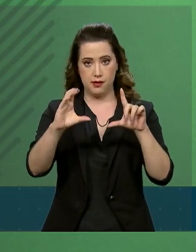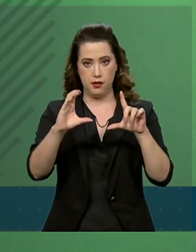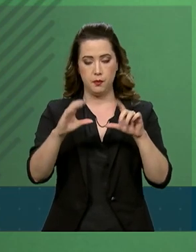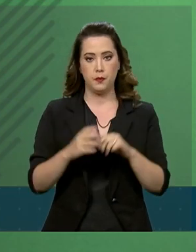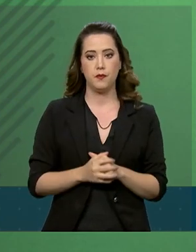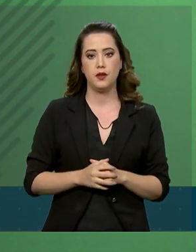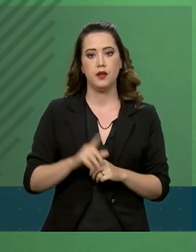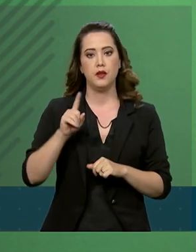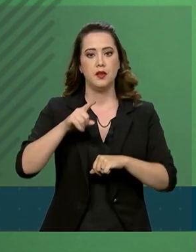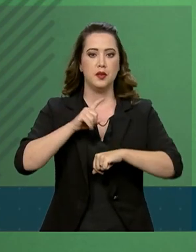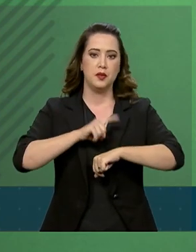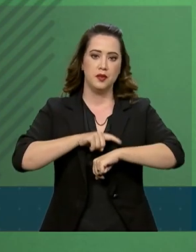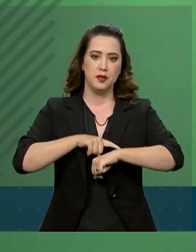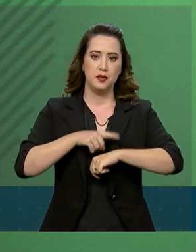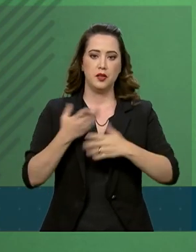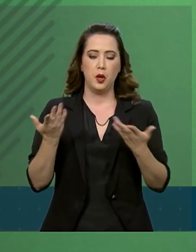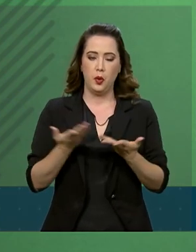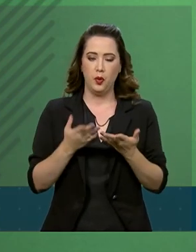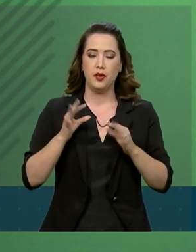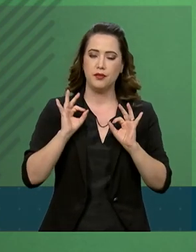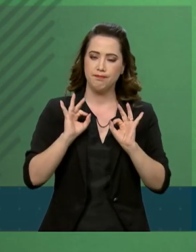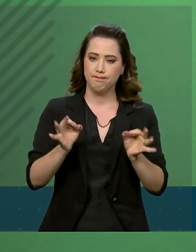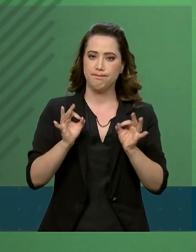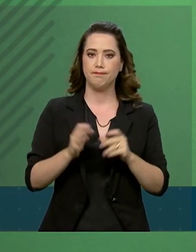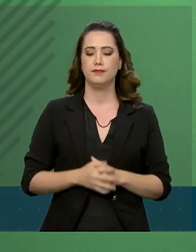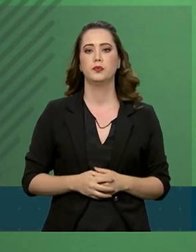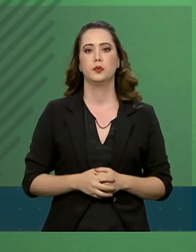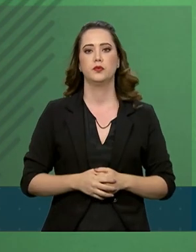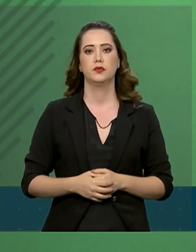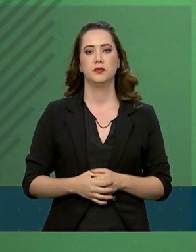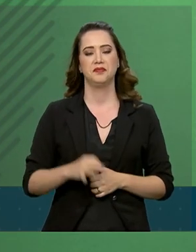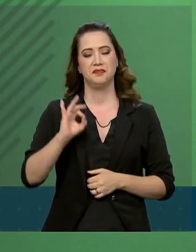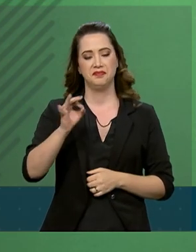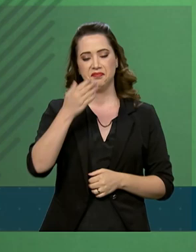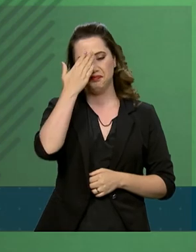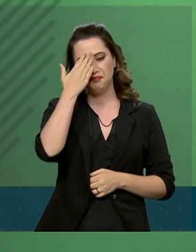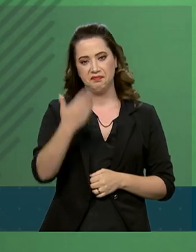Pera hora está lito, verdade? Muito bem.